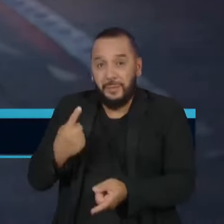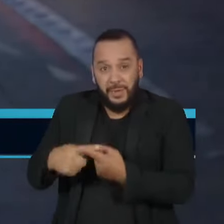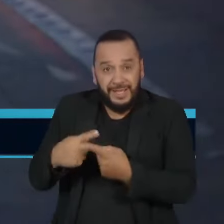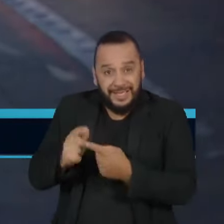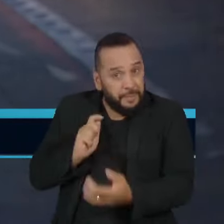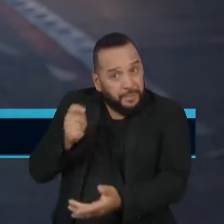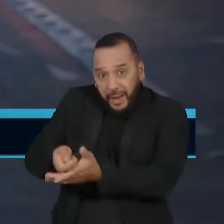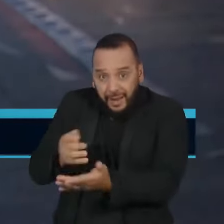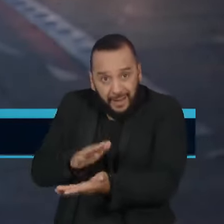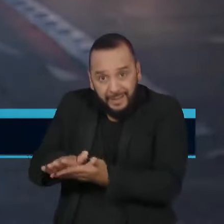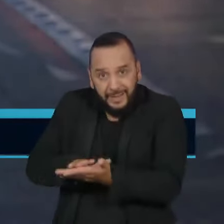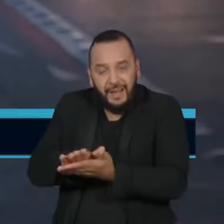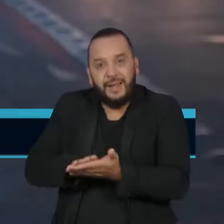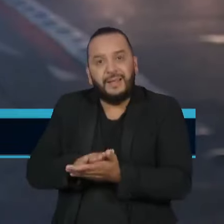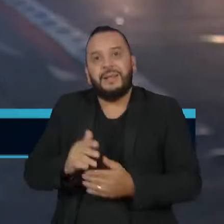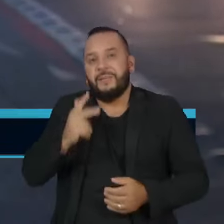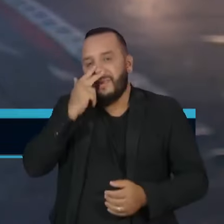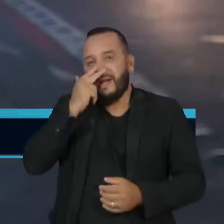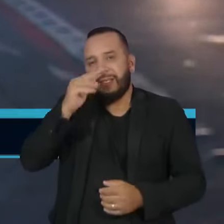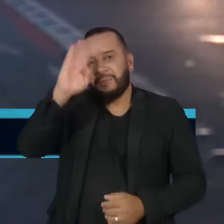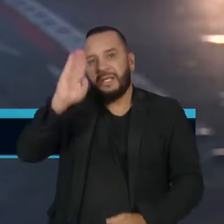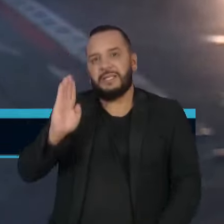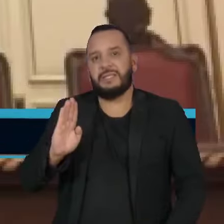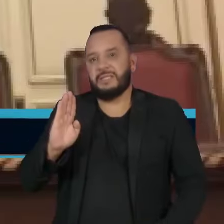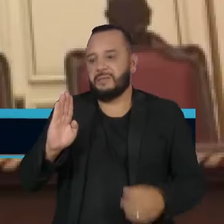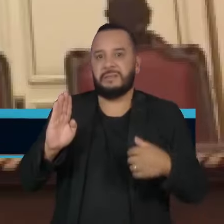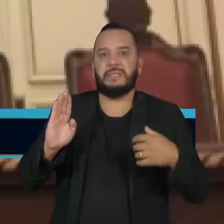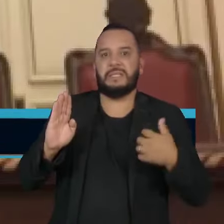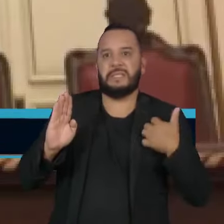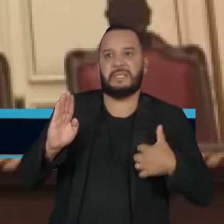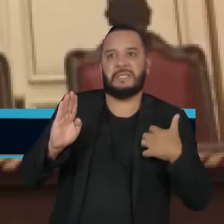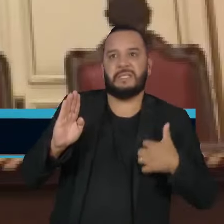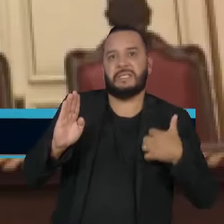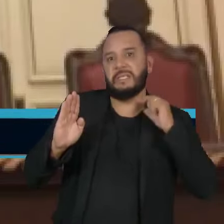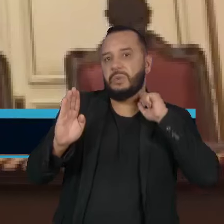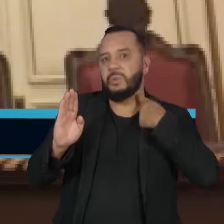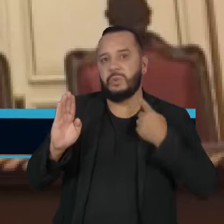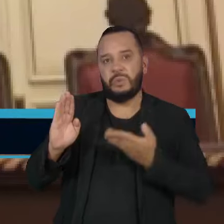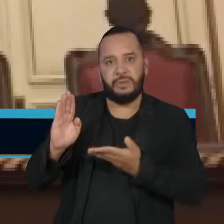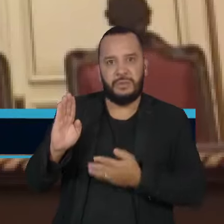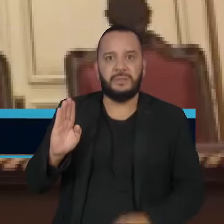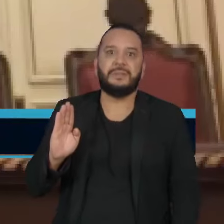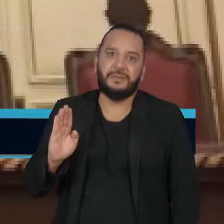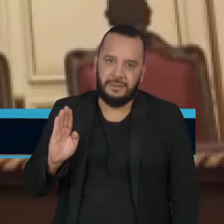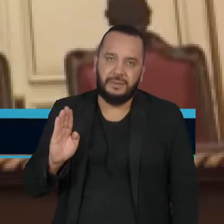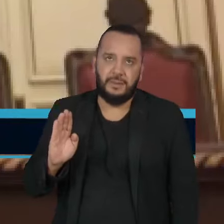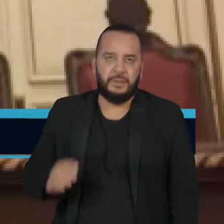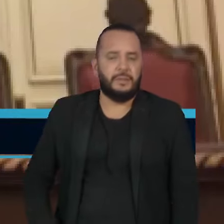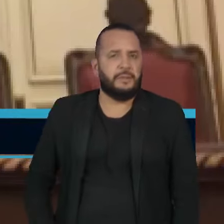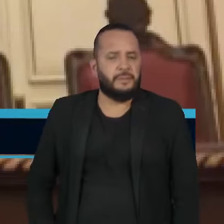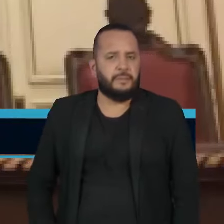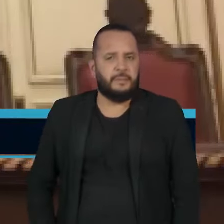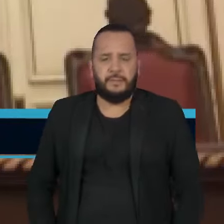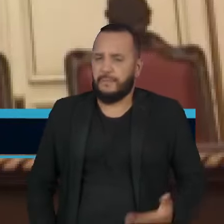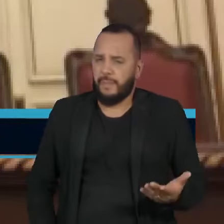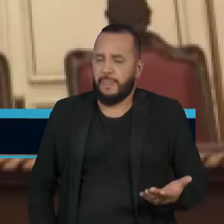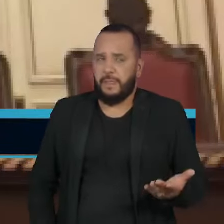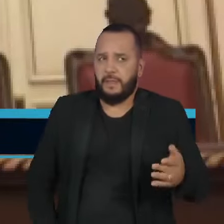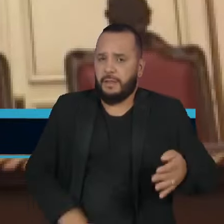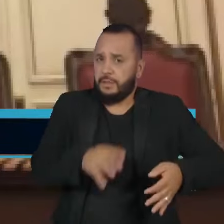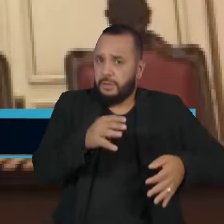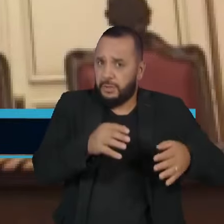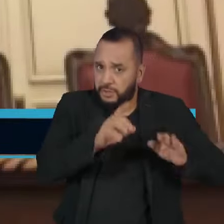das sentenças compromete a reputação do país. Não há uma sanção contra o país